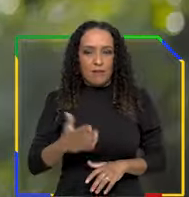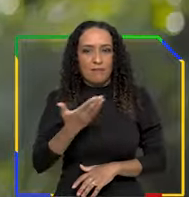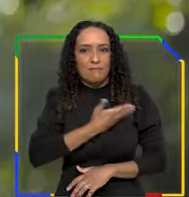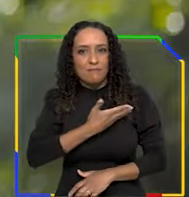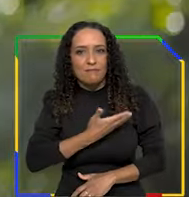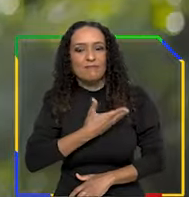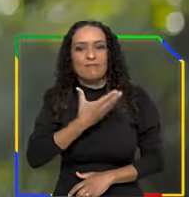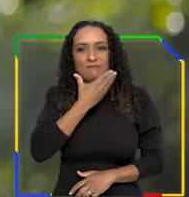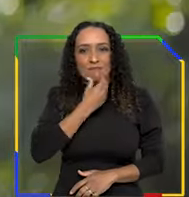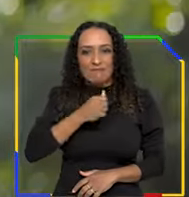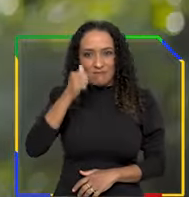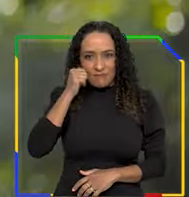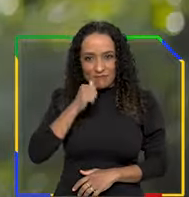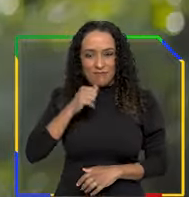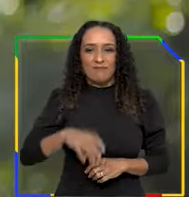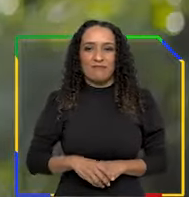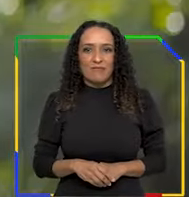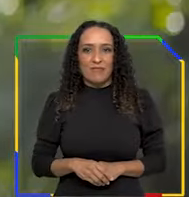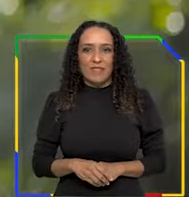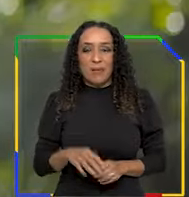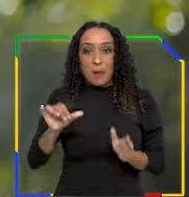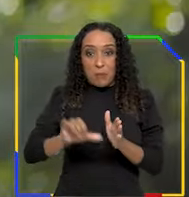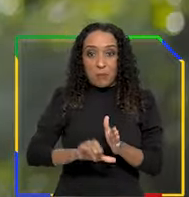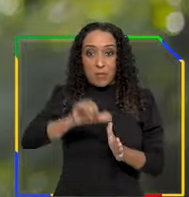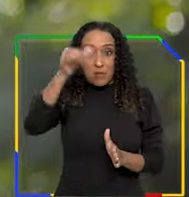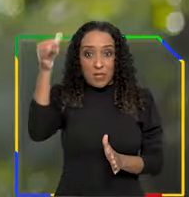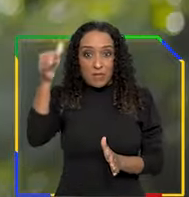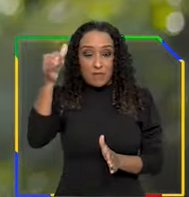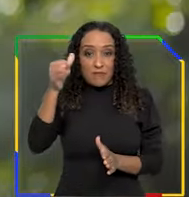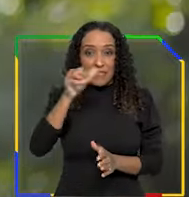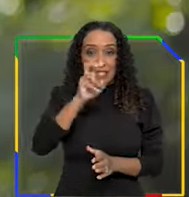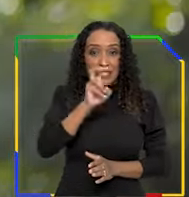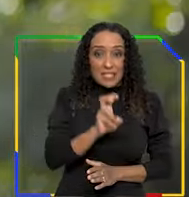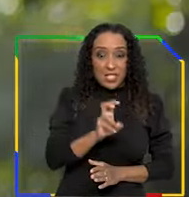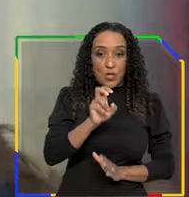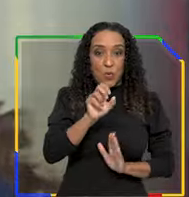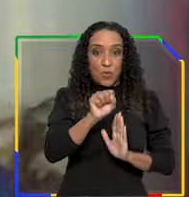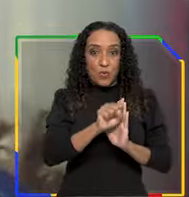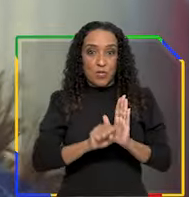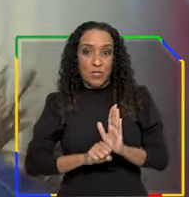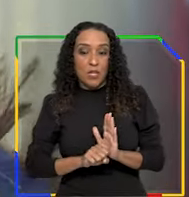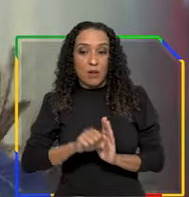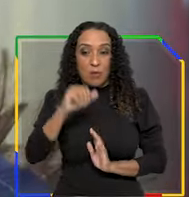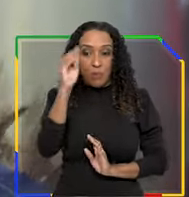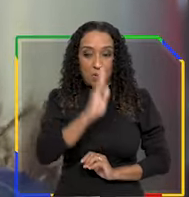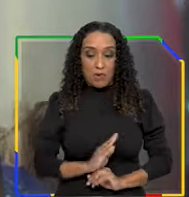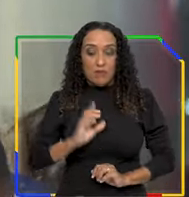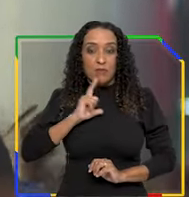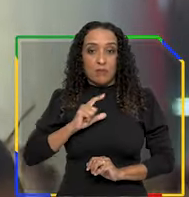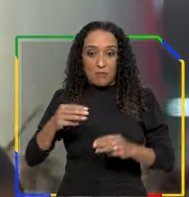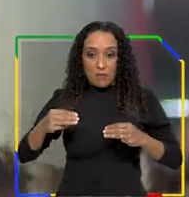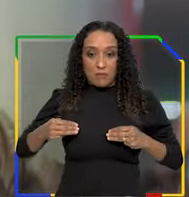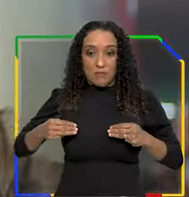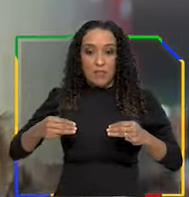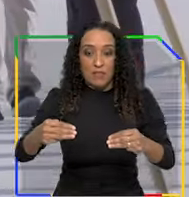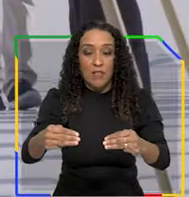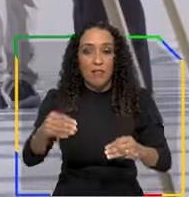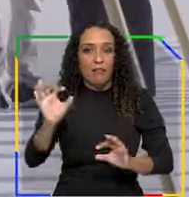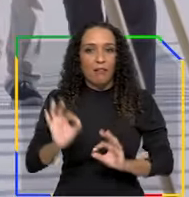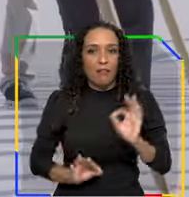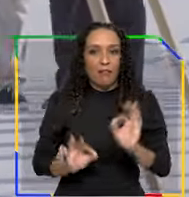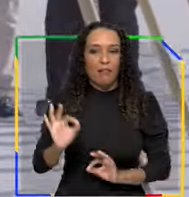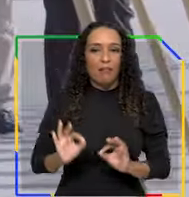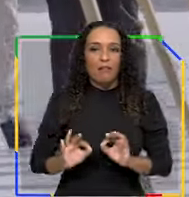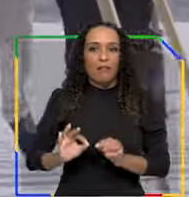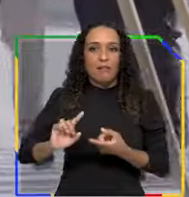Minhas amigas e meus amigos, Pela primeira vez em cinco séculos, o Brasil tem um ministério para